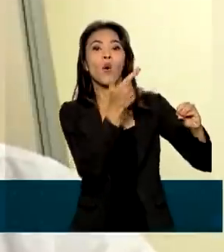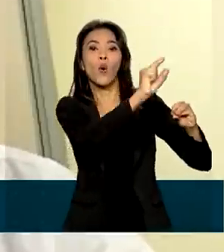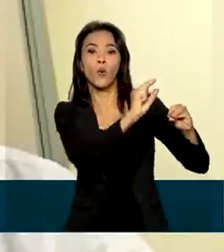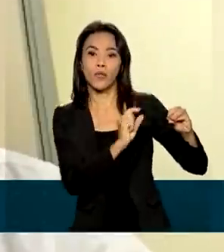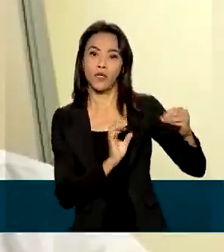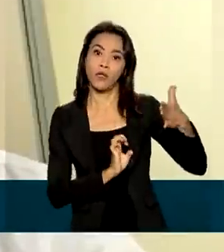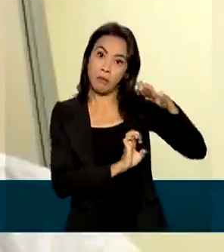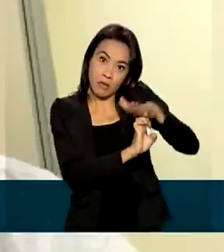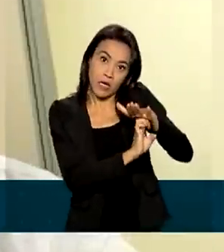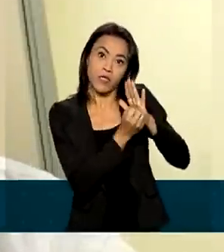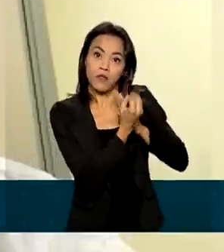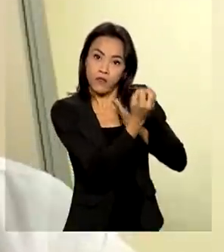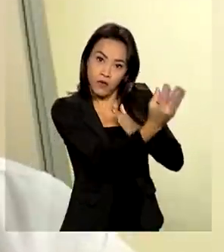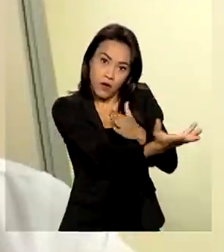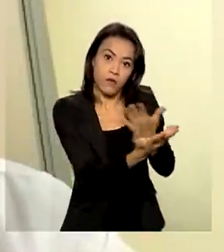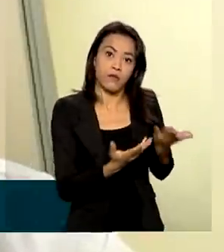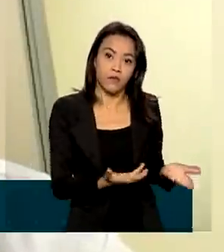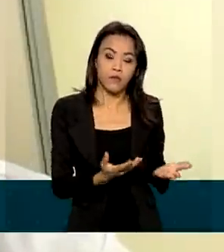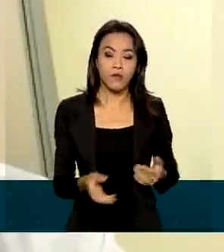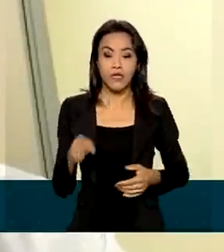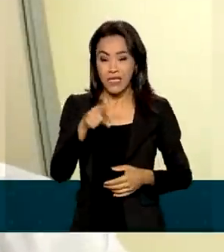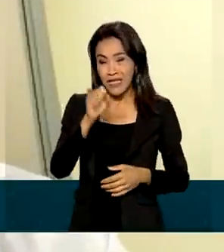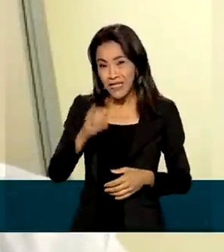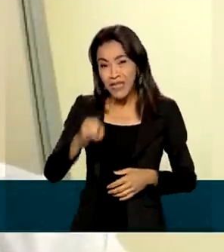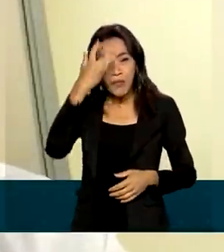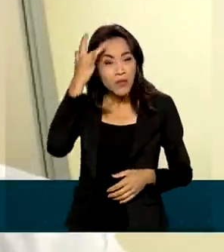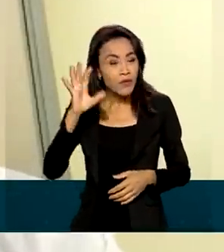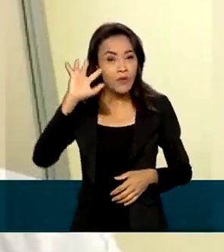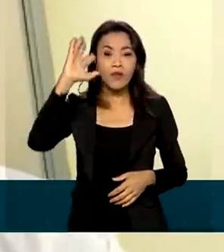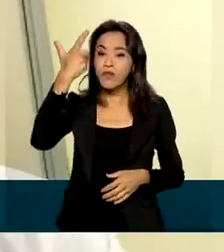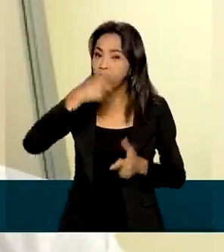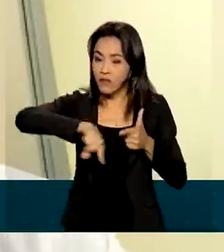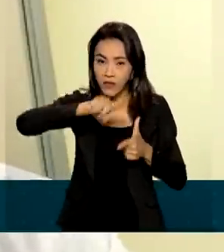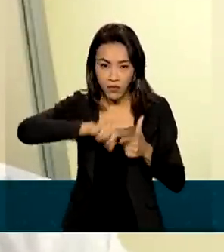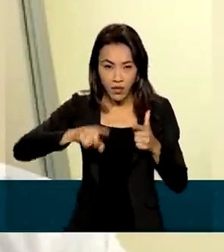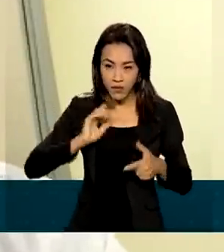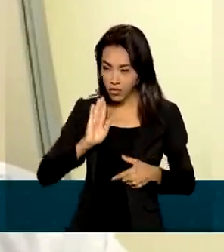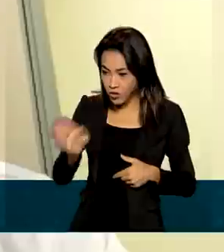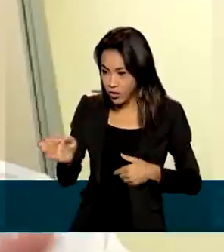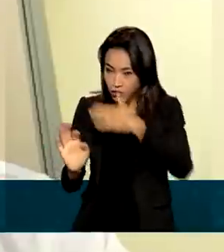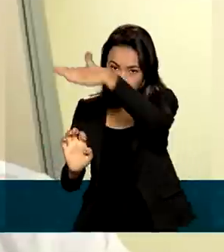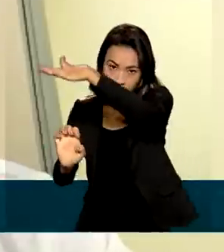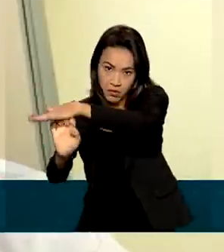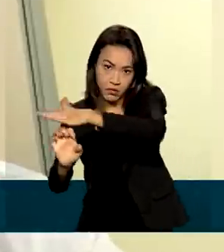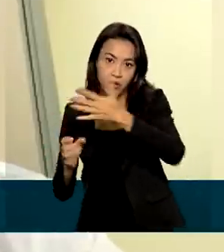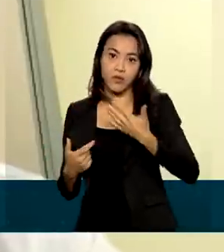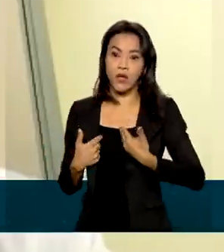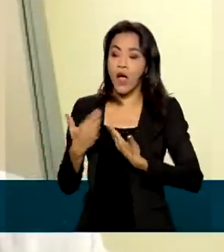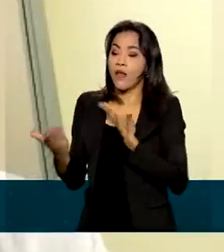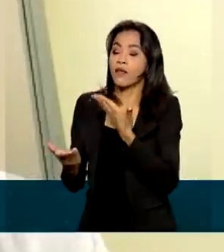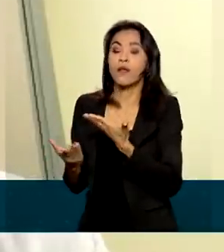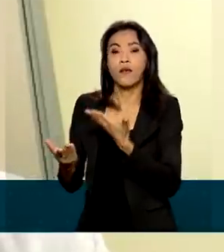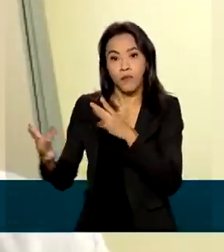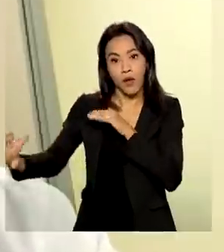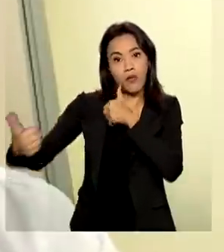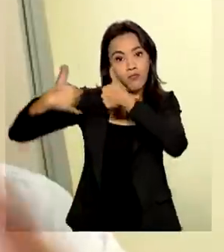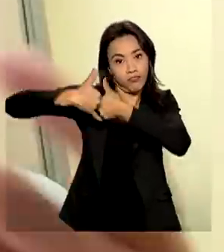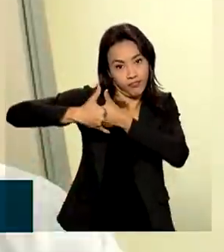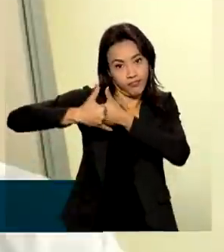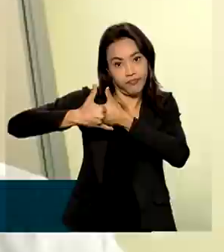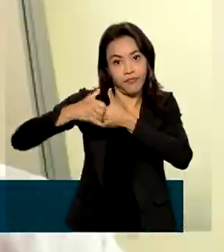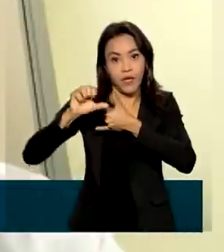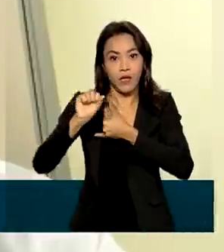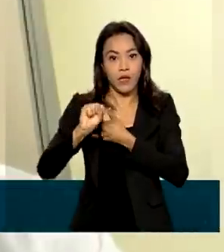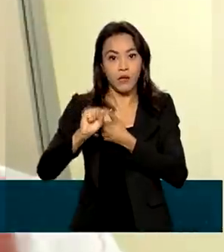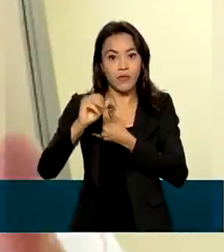Se o consumidor não conseguir resolver o seu problema diretamente com a empresa, seja por meio do serviço de atendimento ao consumidor, o saque, um